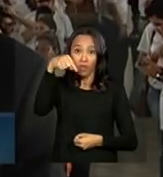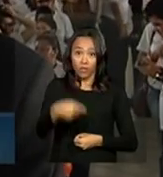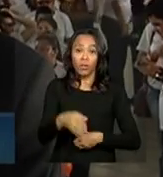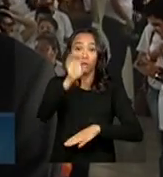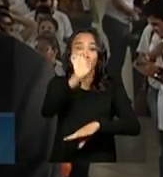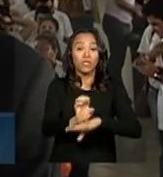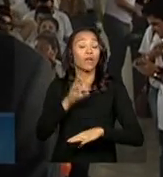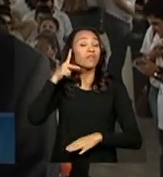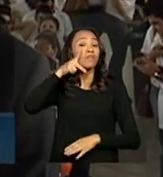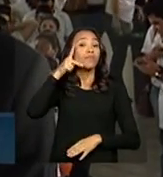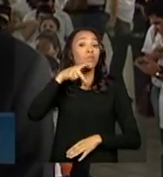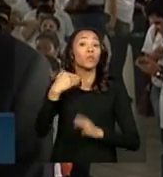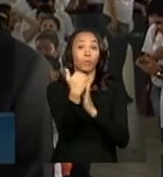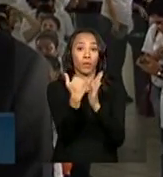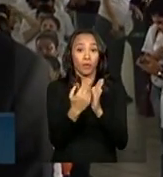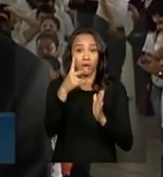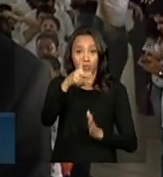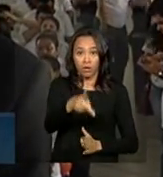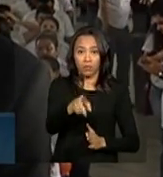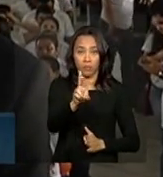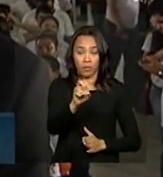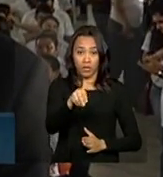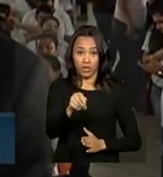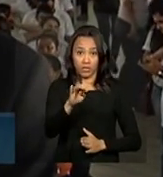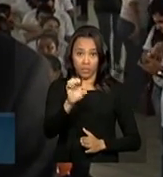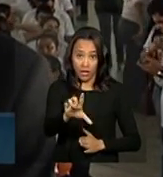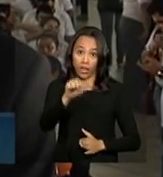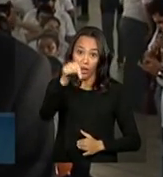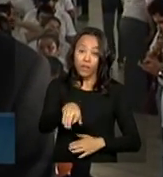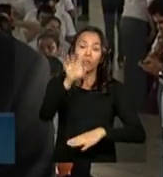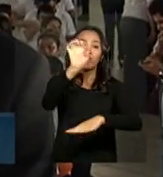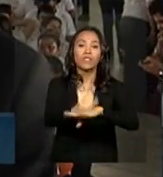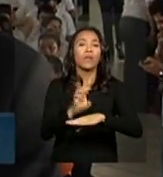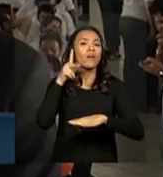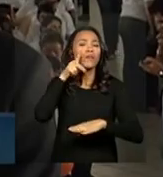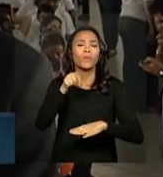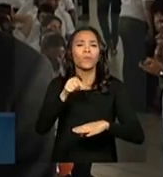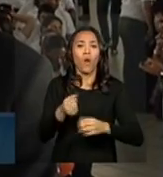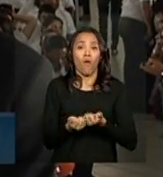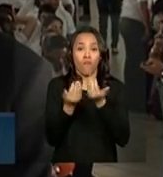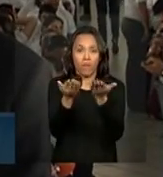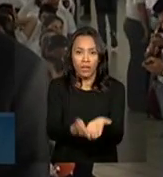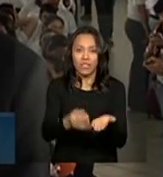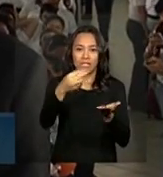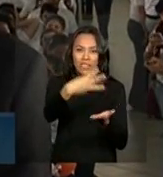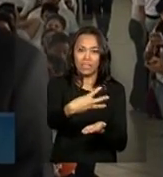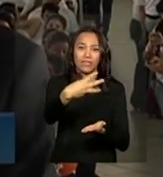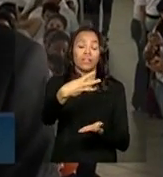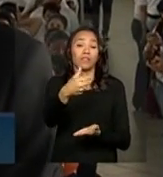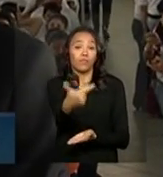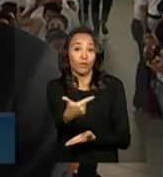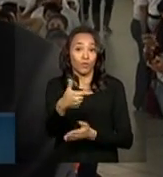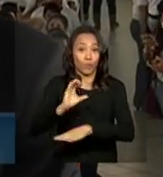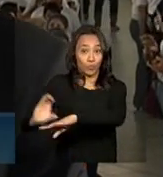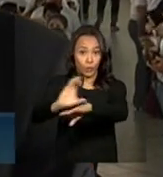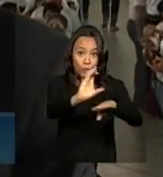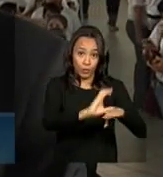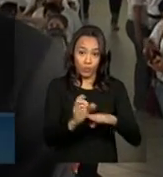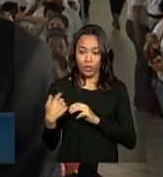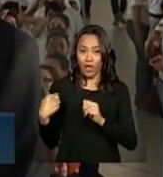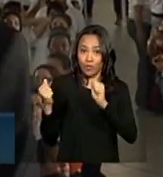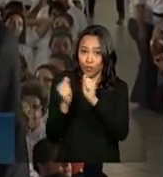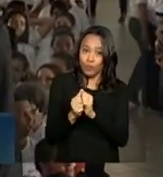Paraíba, no Pronatec. O Pronatec aqui no estado da Paraíba oferece 32 cursos. Ao meu lado está